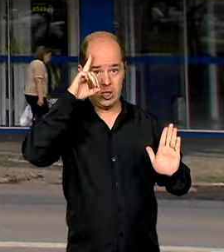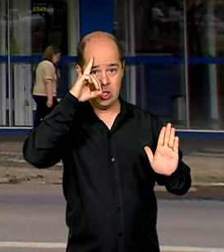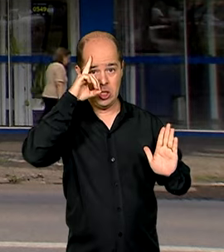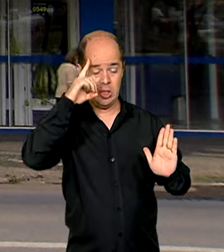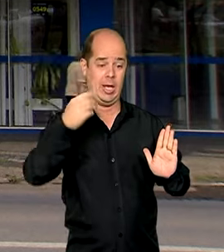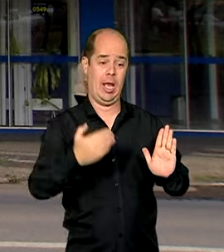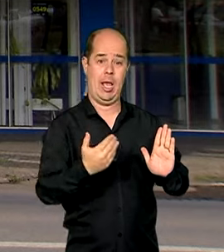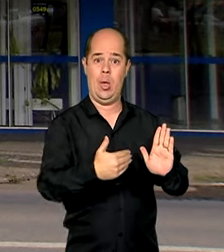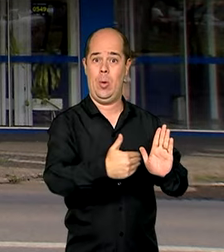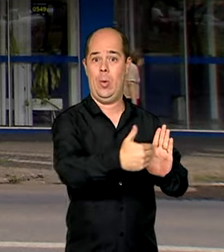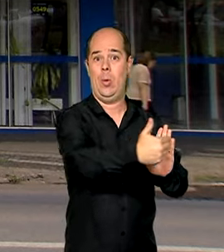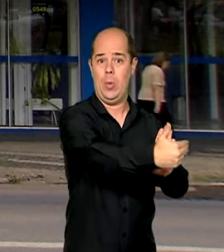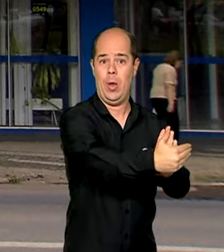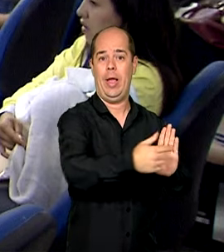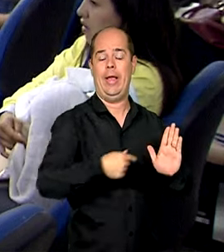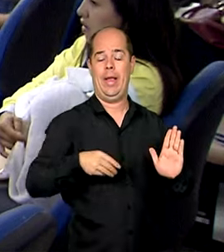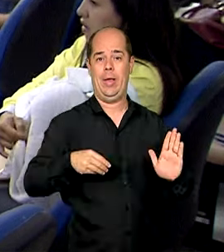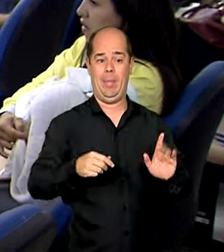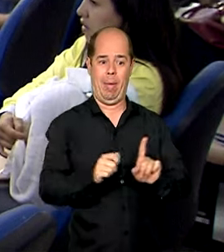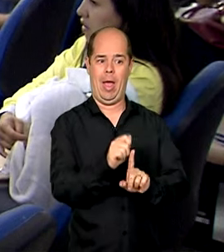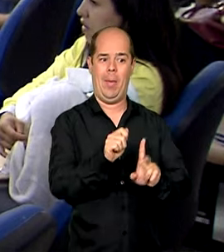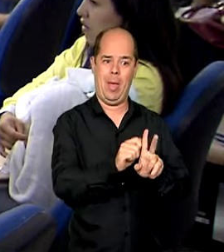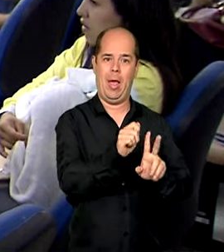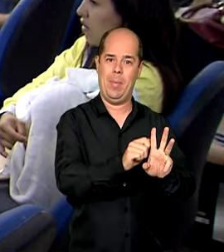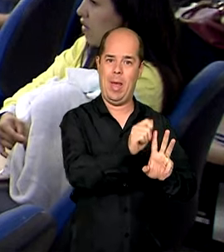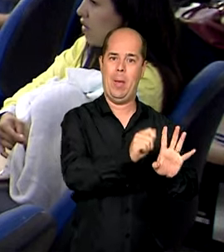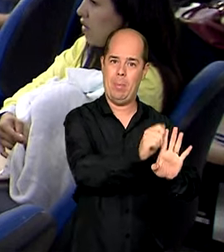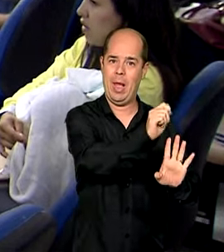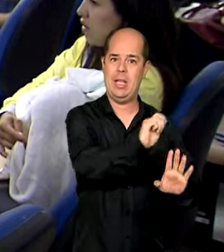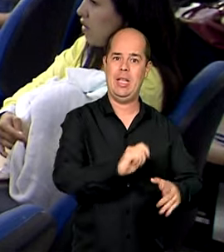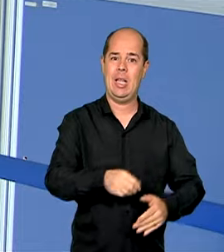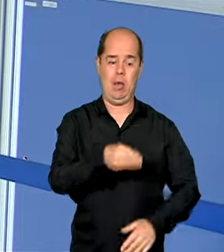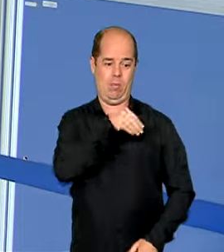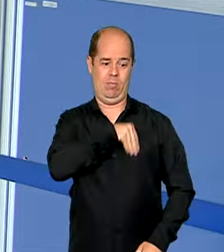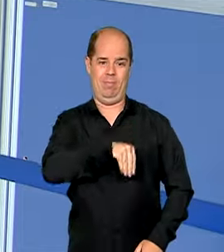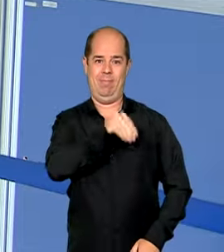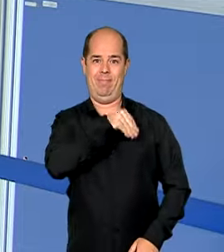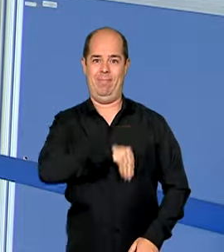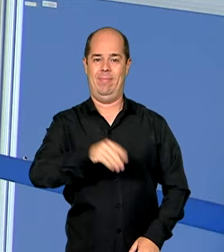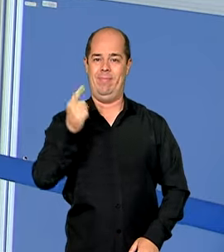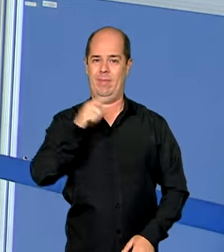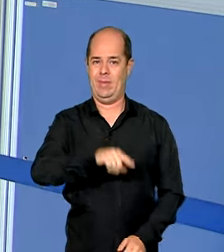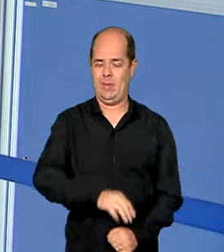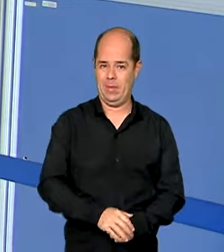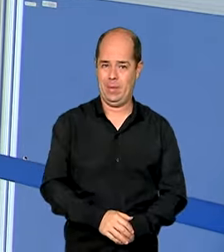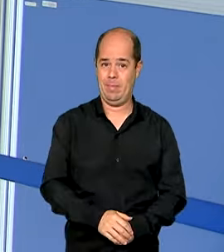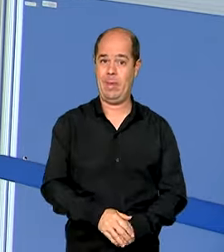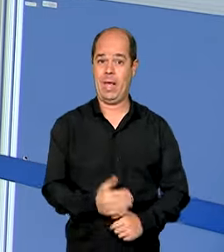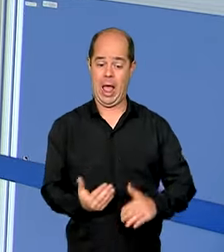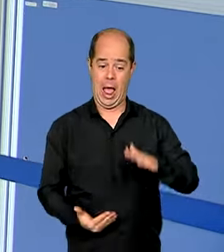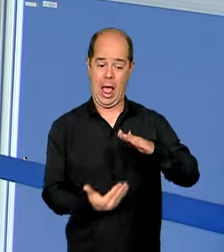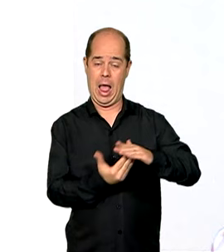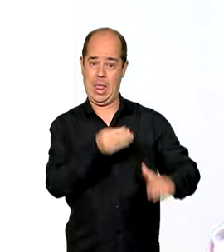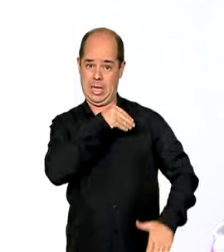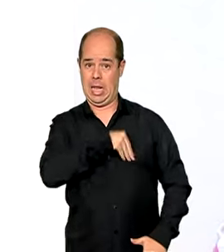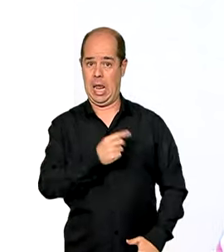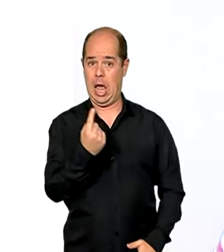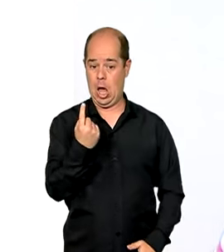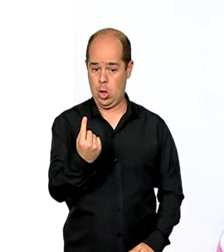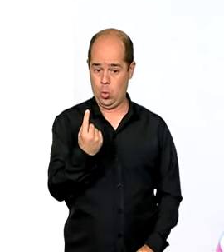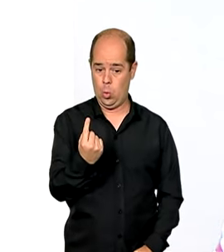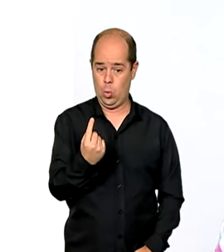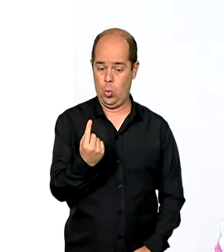calendário leva em conta o número final do cartão de benefício. Para quem recebe até um salário mínimo, os depósitos